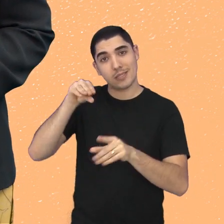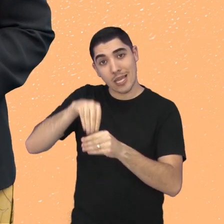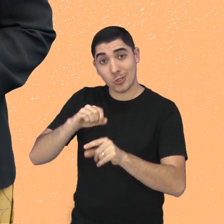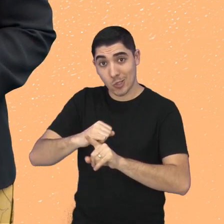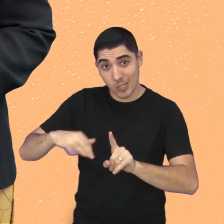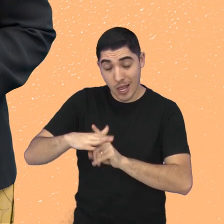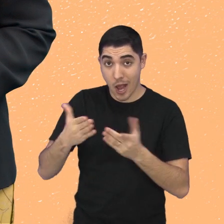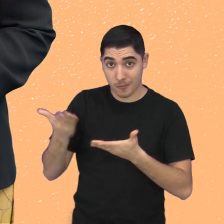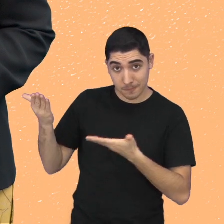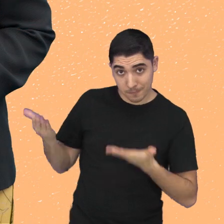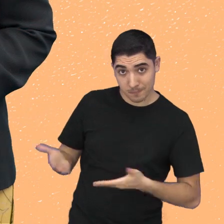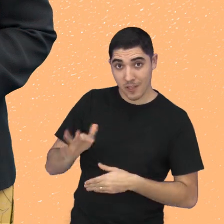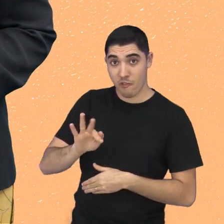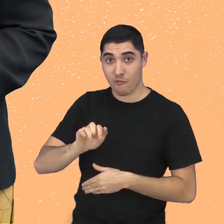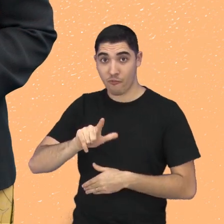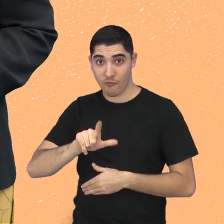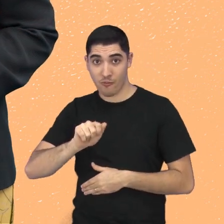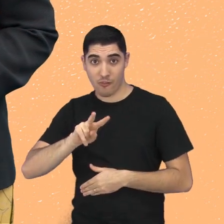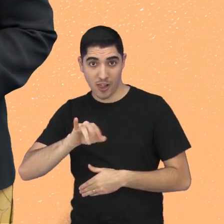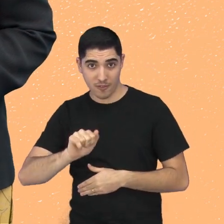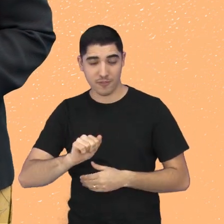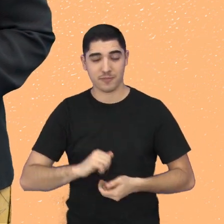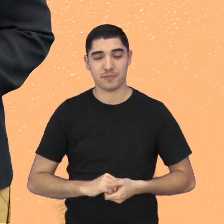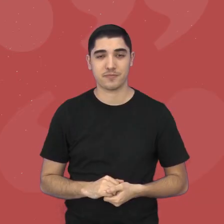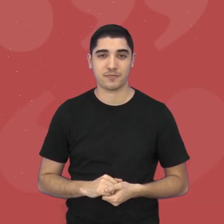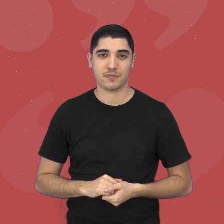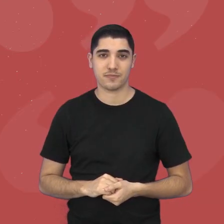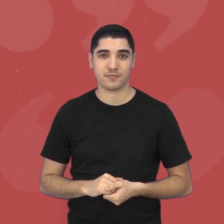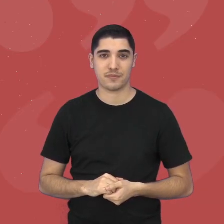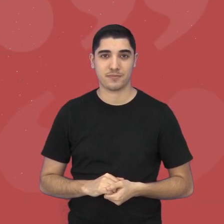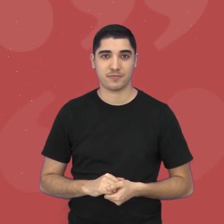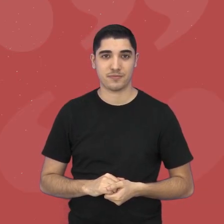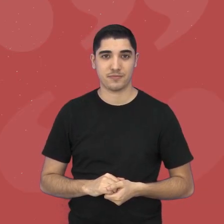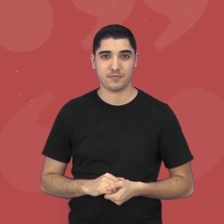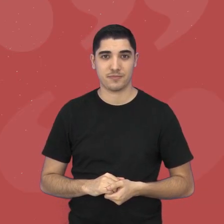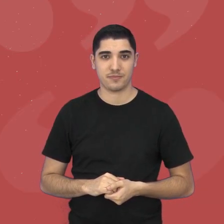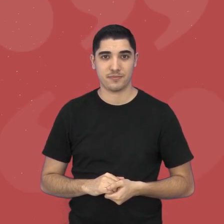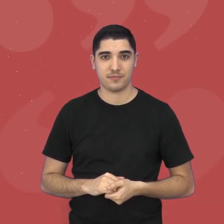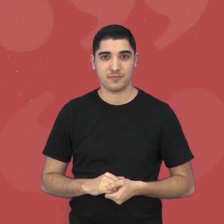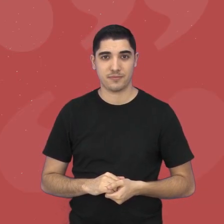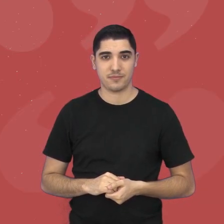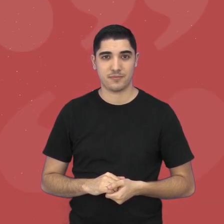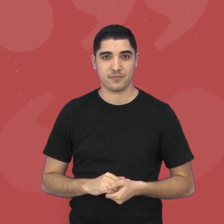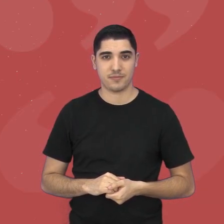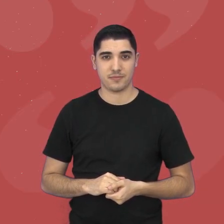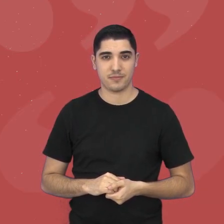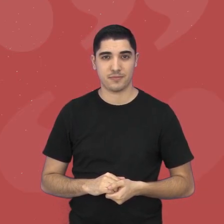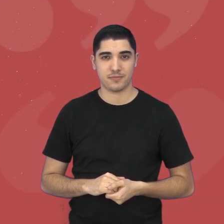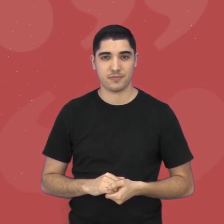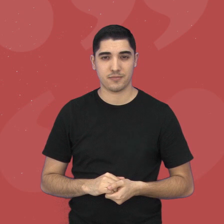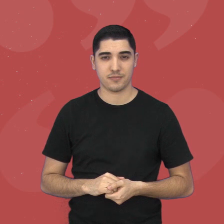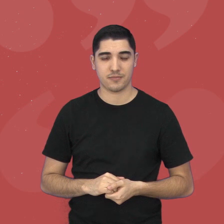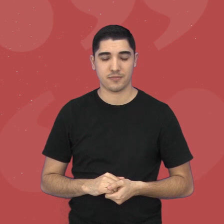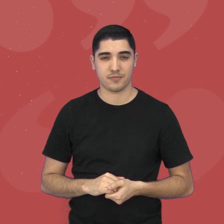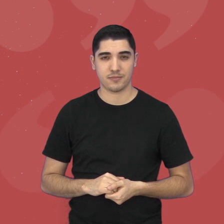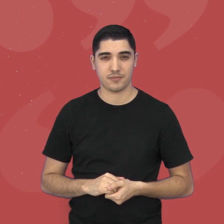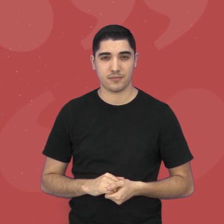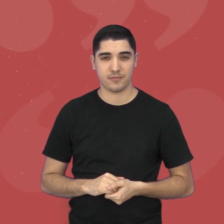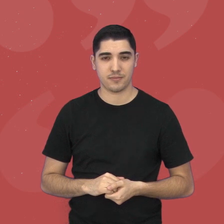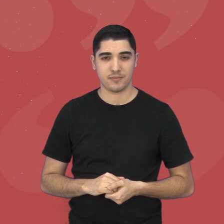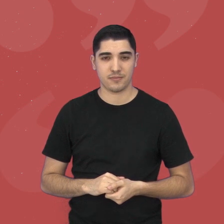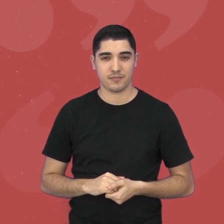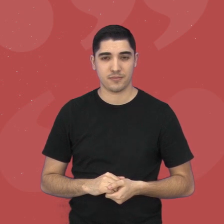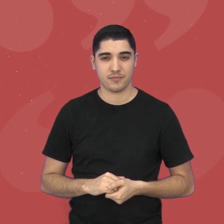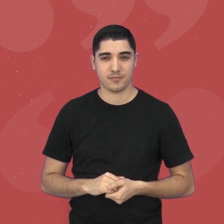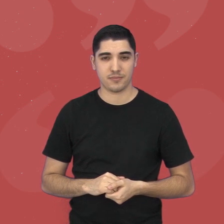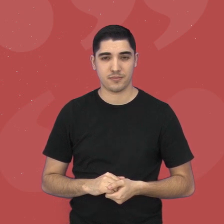Confira. Com a palavra, Flávia Miranda. De que maneira as ações realizadas pela associação